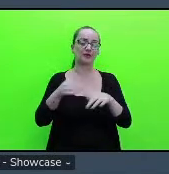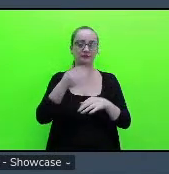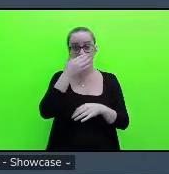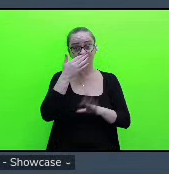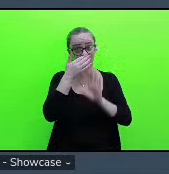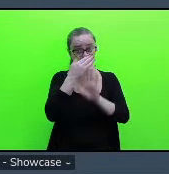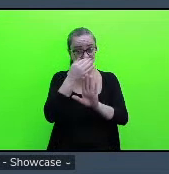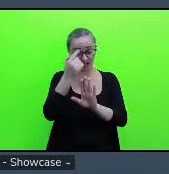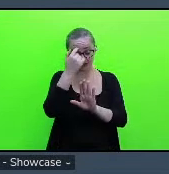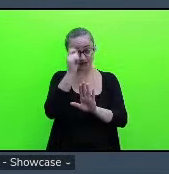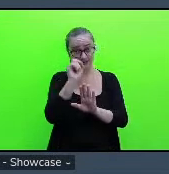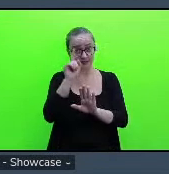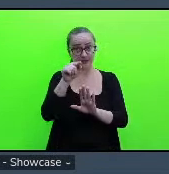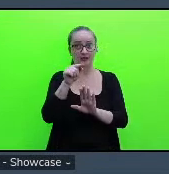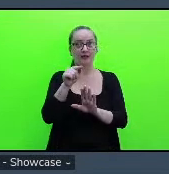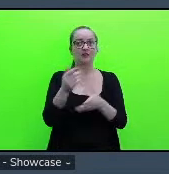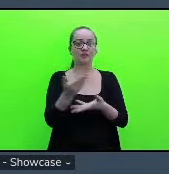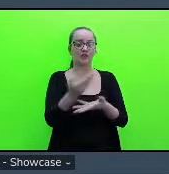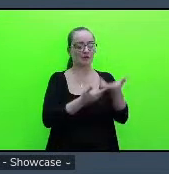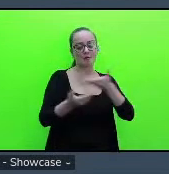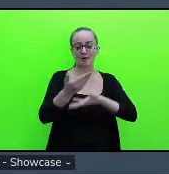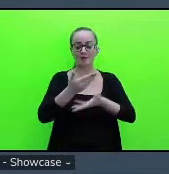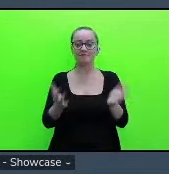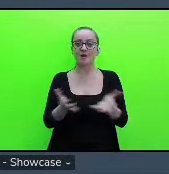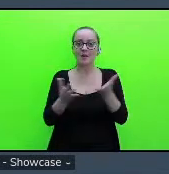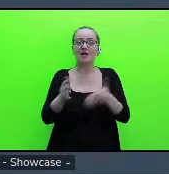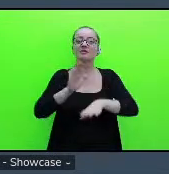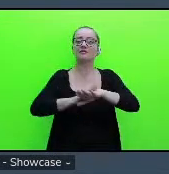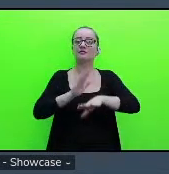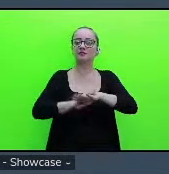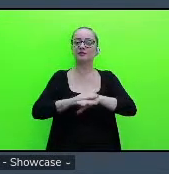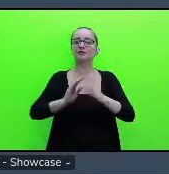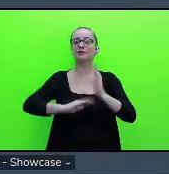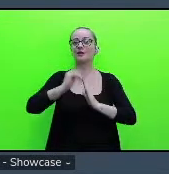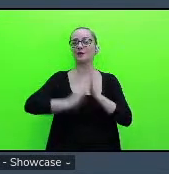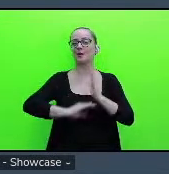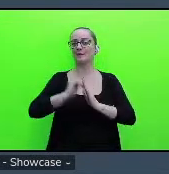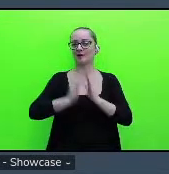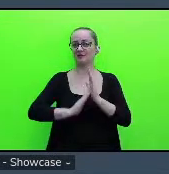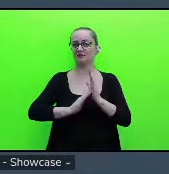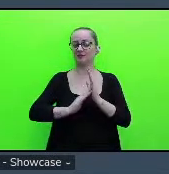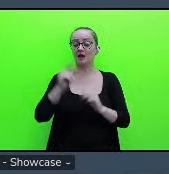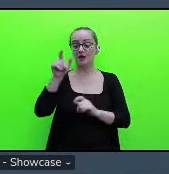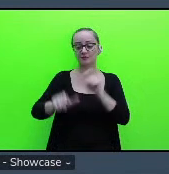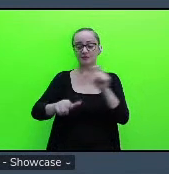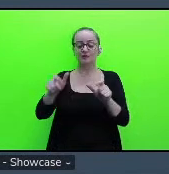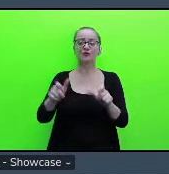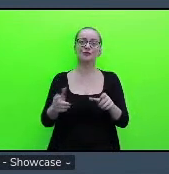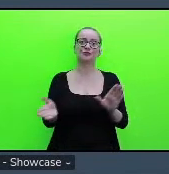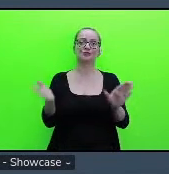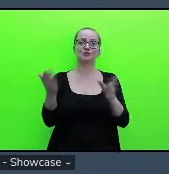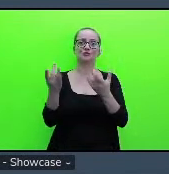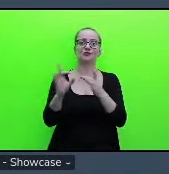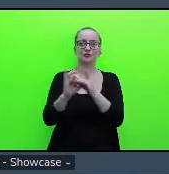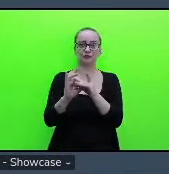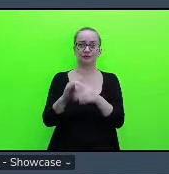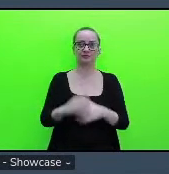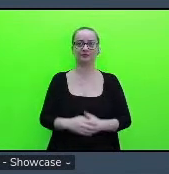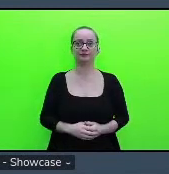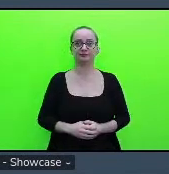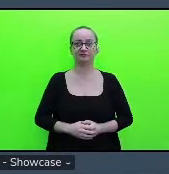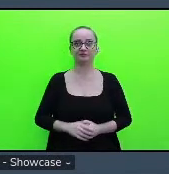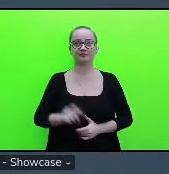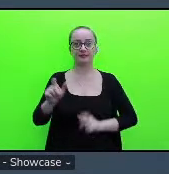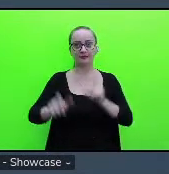era promover essa interação justamente na realização da obra, entendeu, entre as pessoas, entre os, as pessoas e